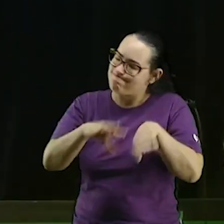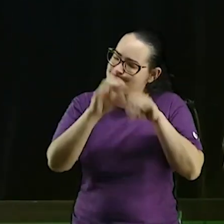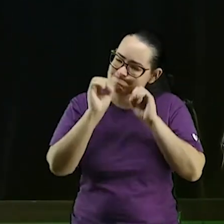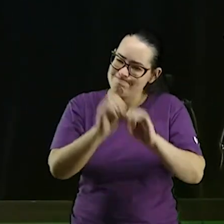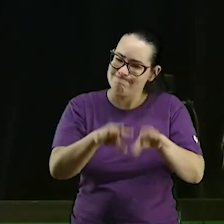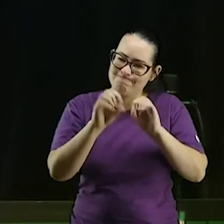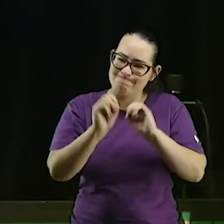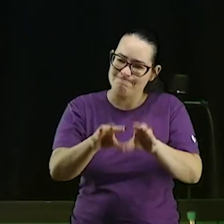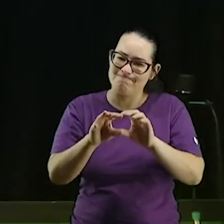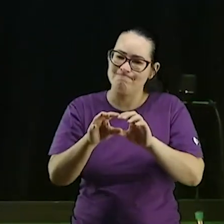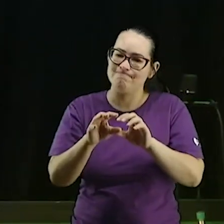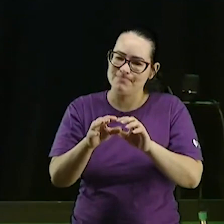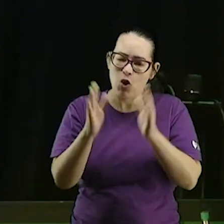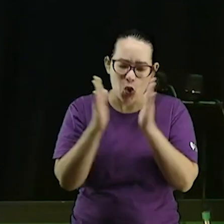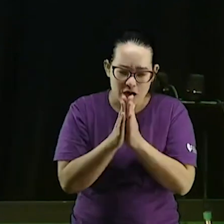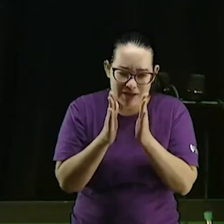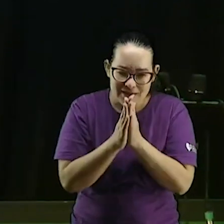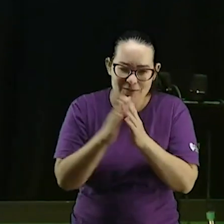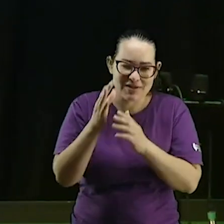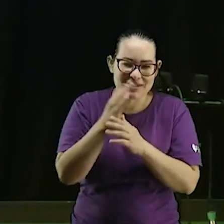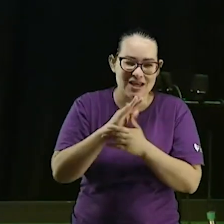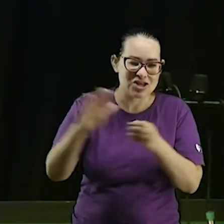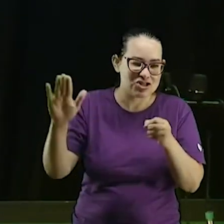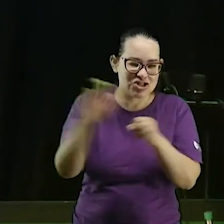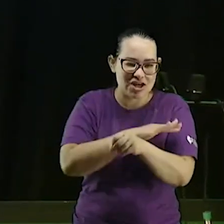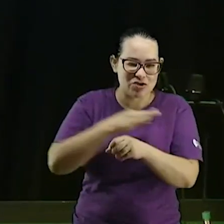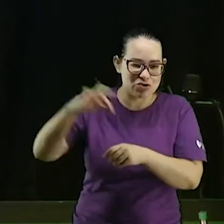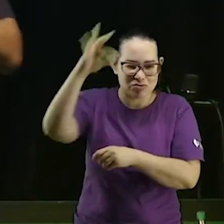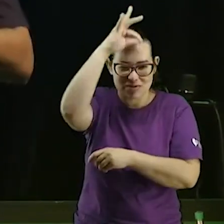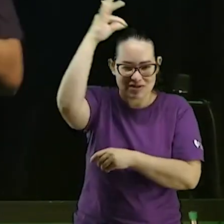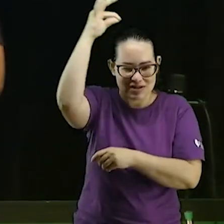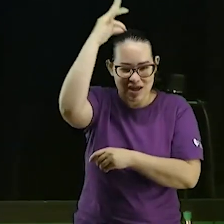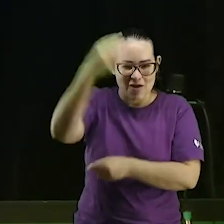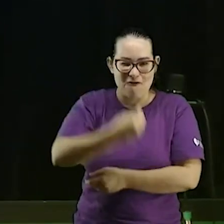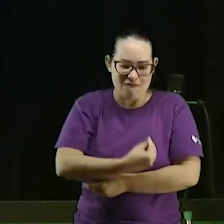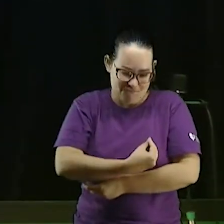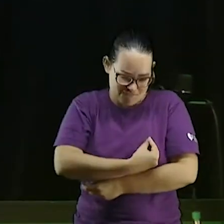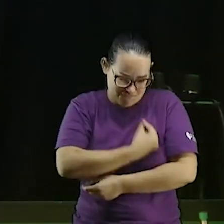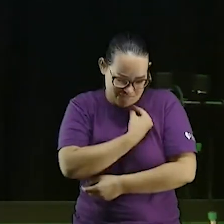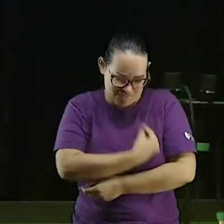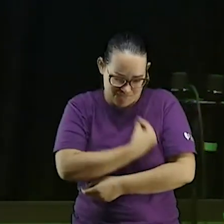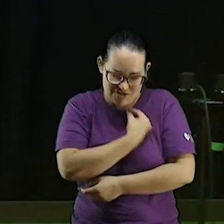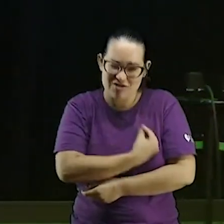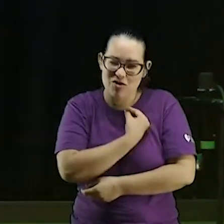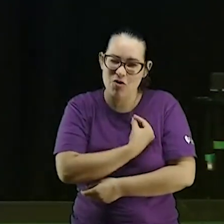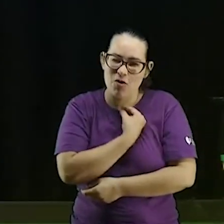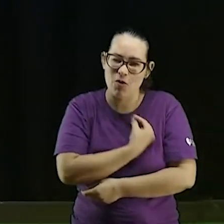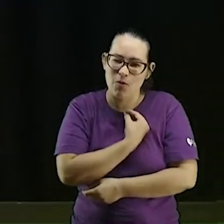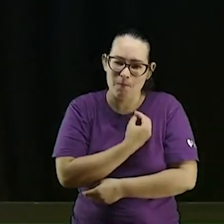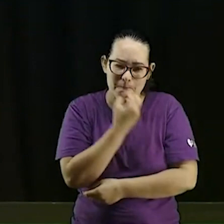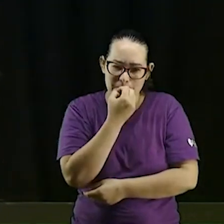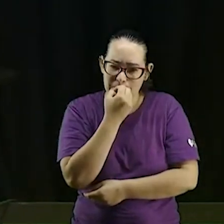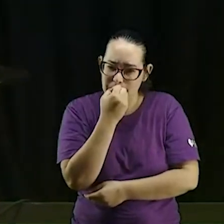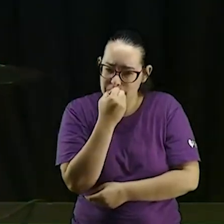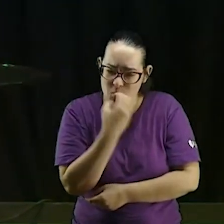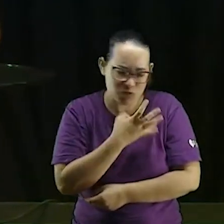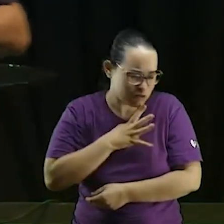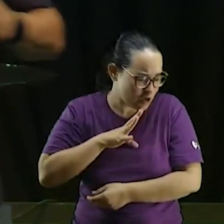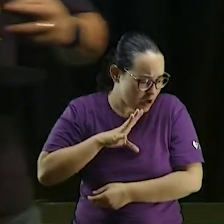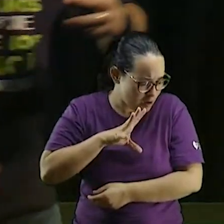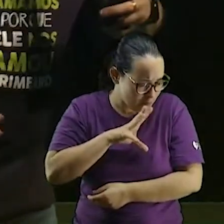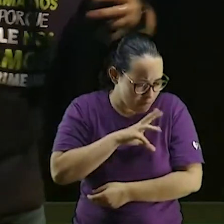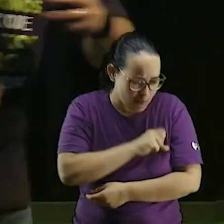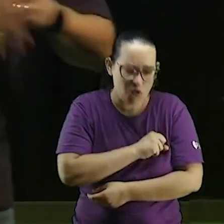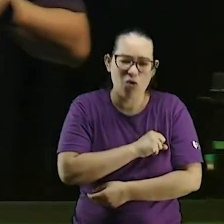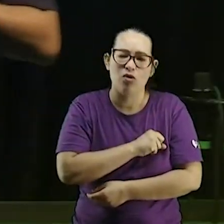uma mulher cheia do Espírito de Deus que eles vivam uma vida um romance gente é bom viver romance o teu